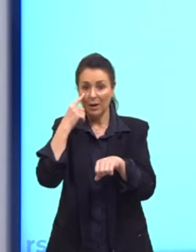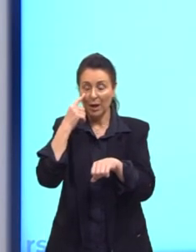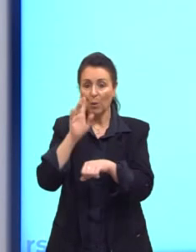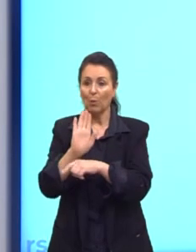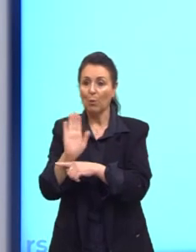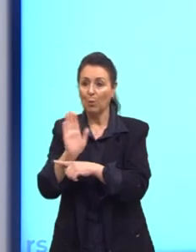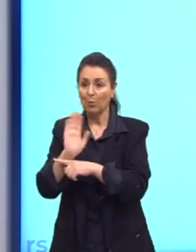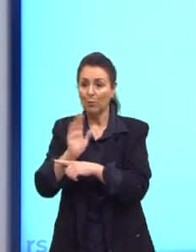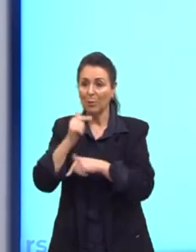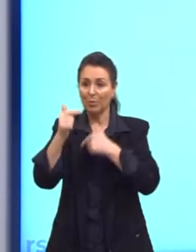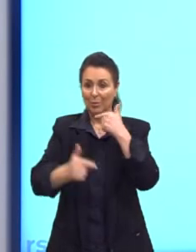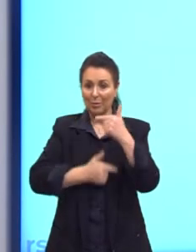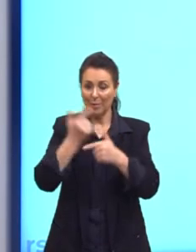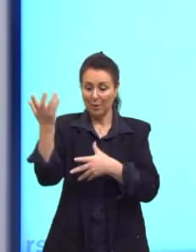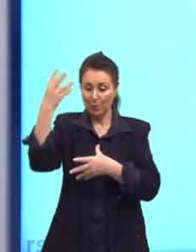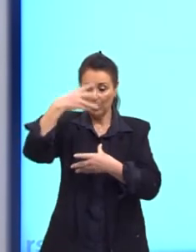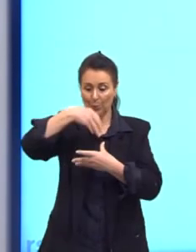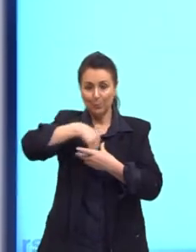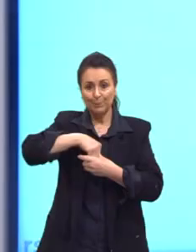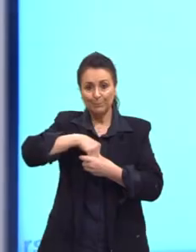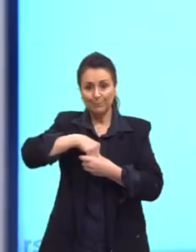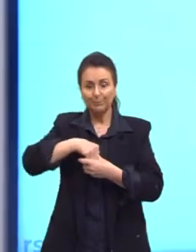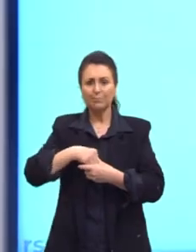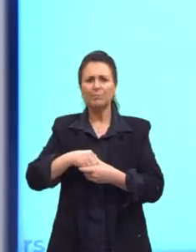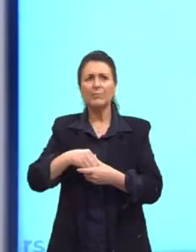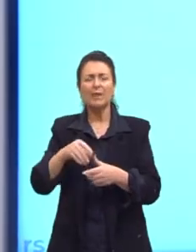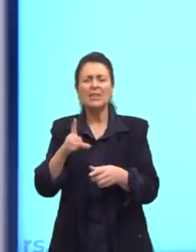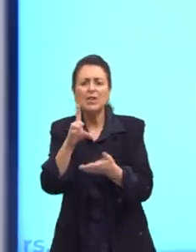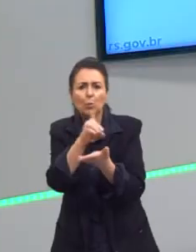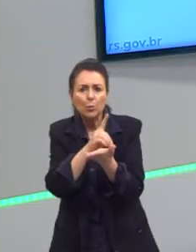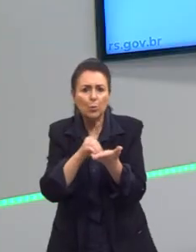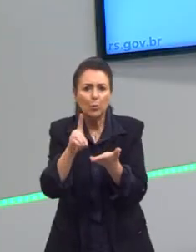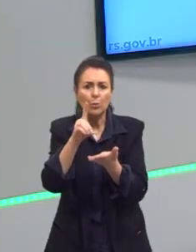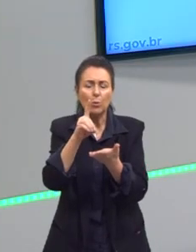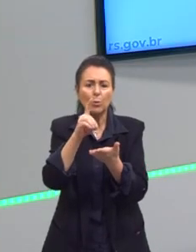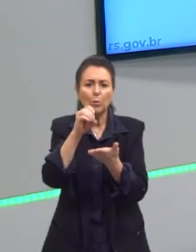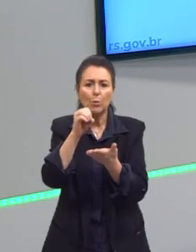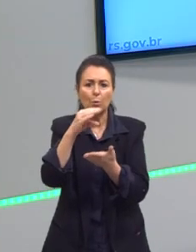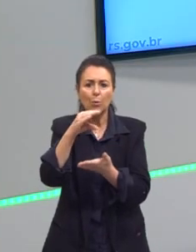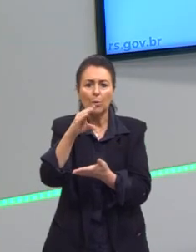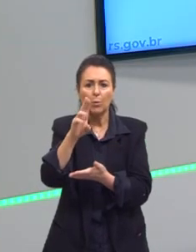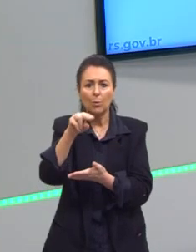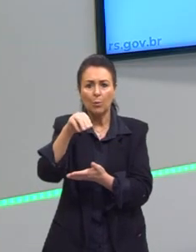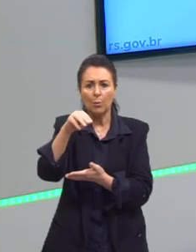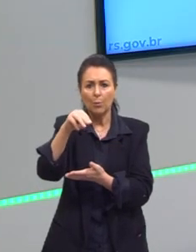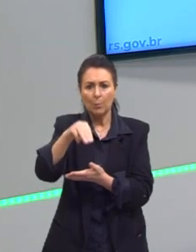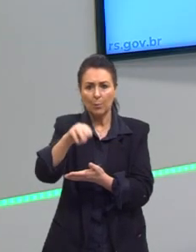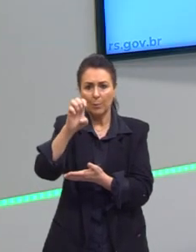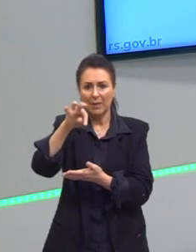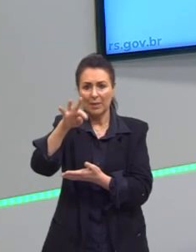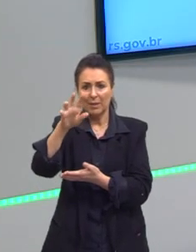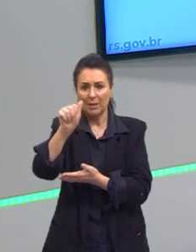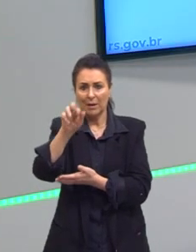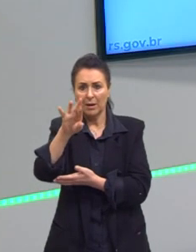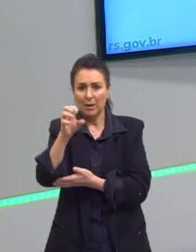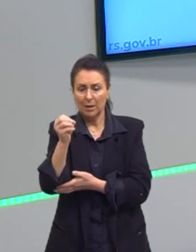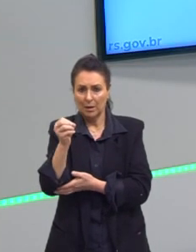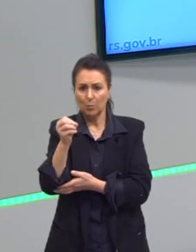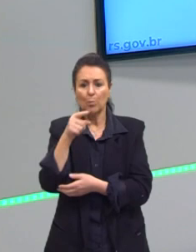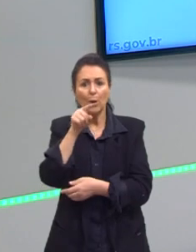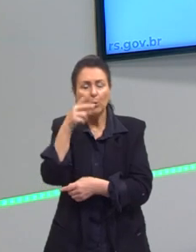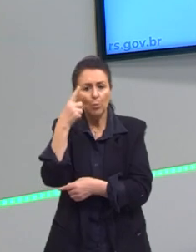Trabalho Interno. Na verdade, um documentário para você assistir, para aprofundar um pouquinho mais a questão da